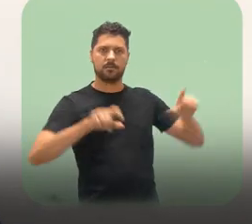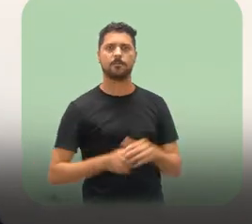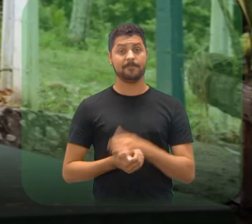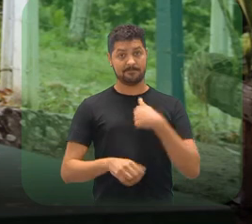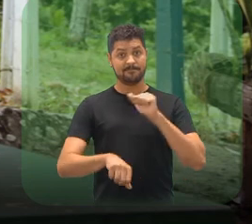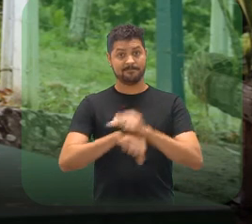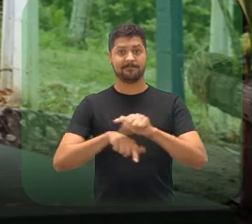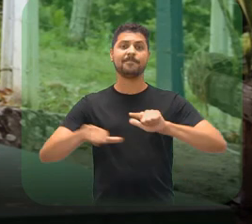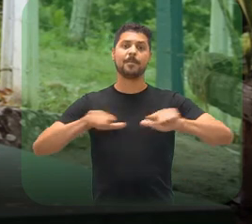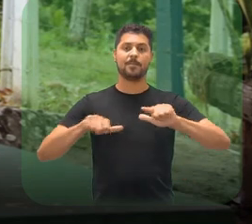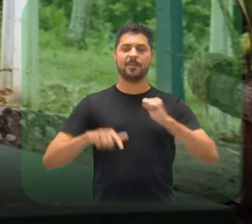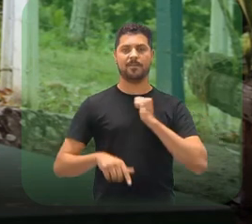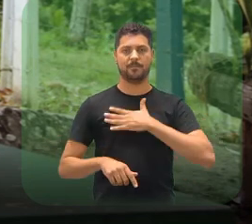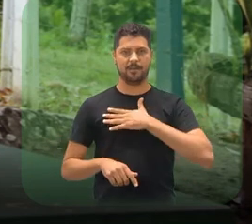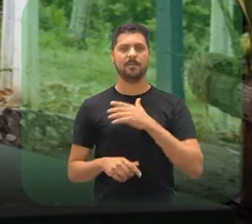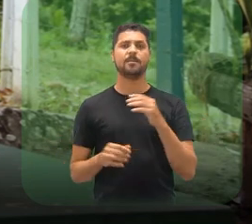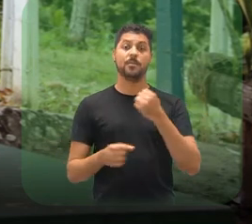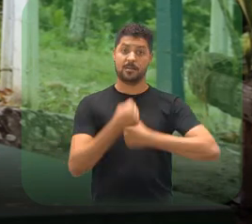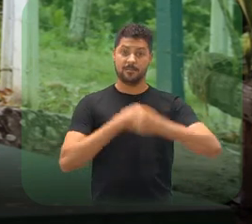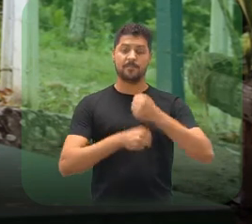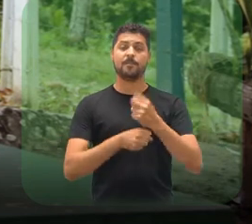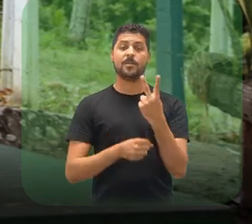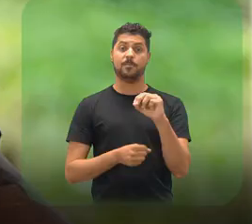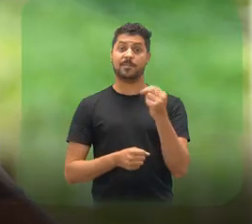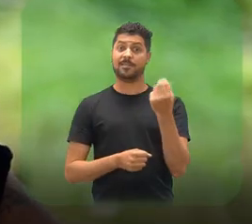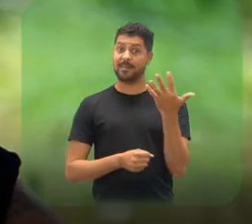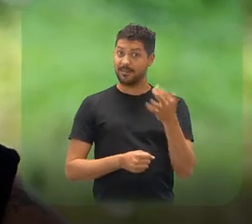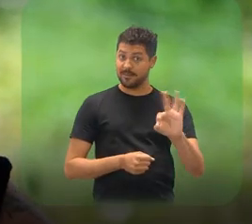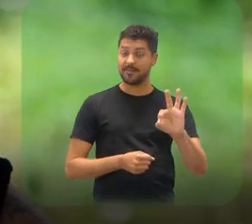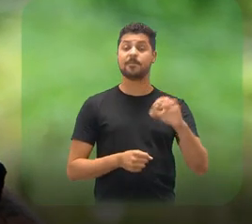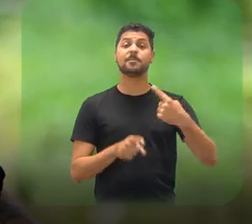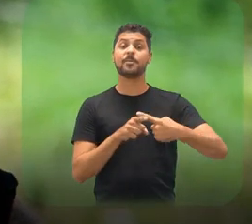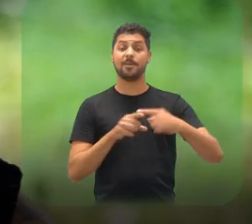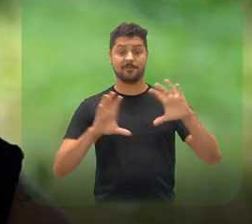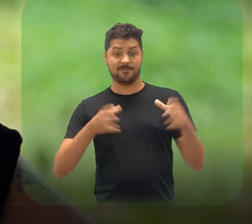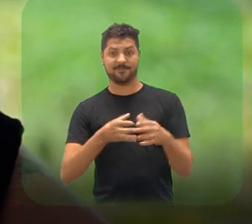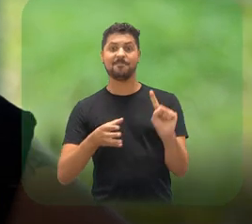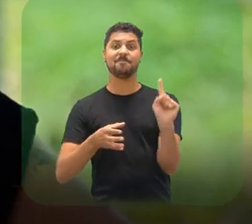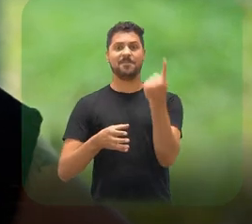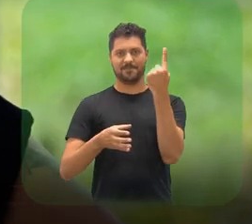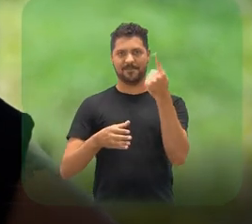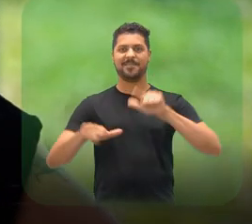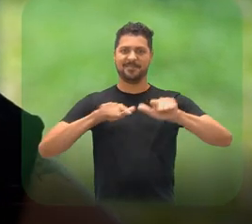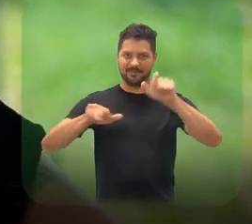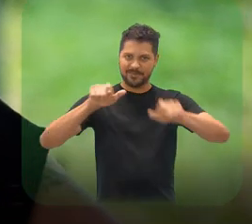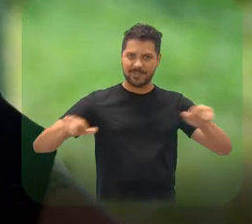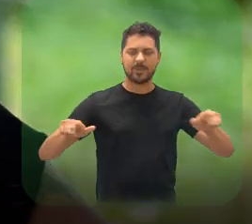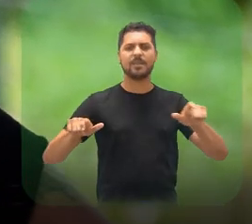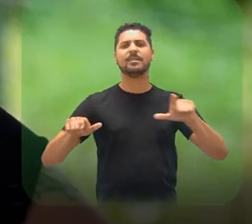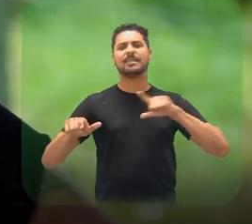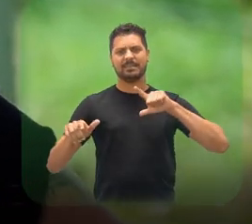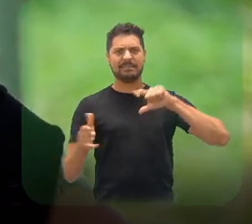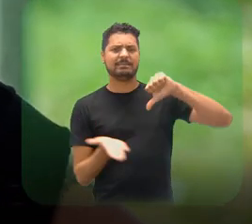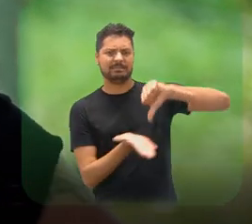um outro olhar. E aí a minha entrada no IFPE, ela se dá em 2010, como a gente fez parte do primeiro corpo de servidores, então os